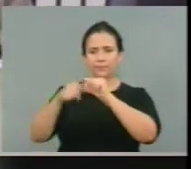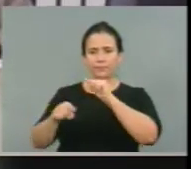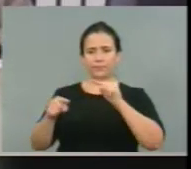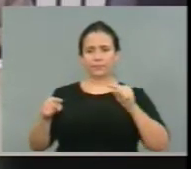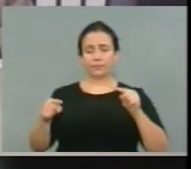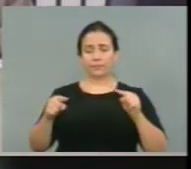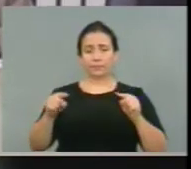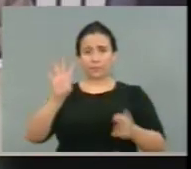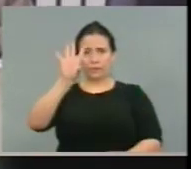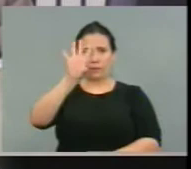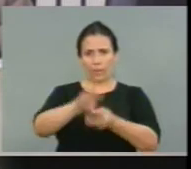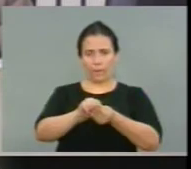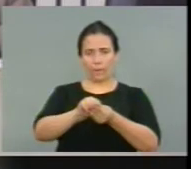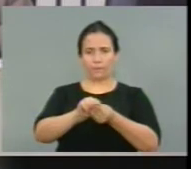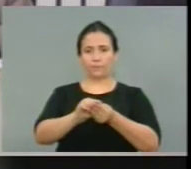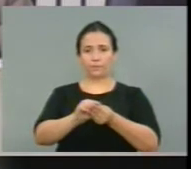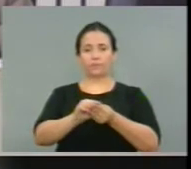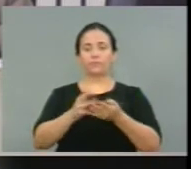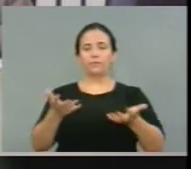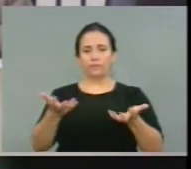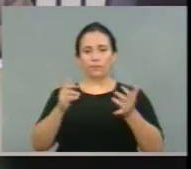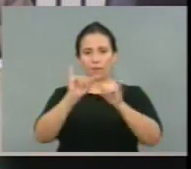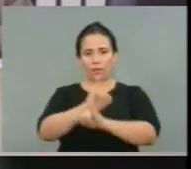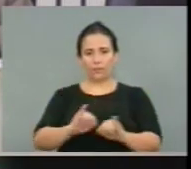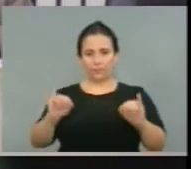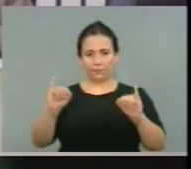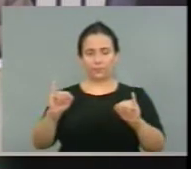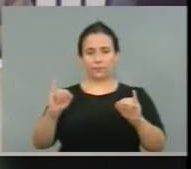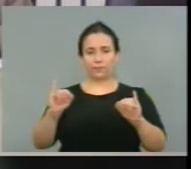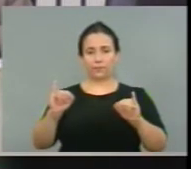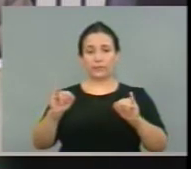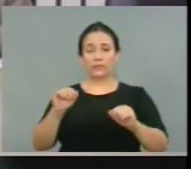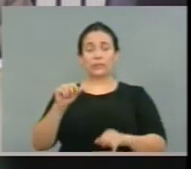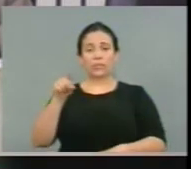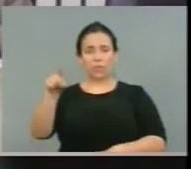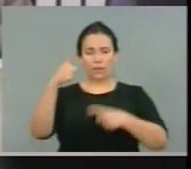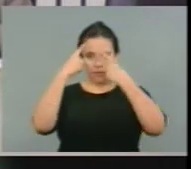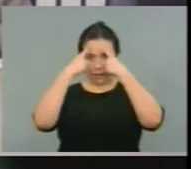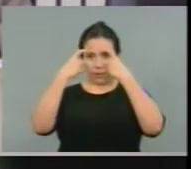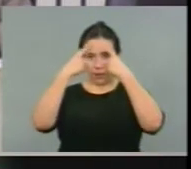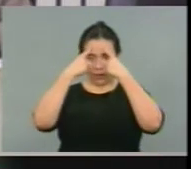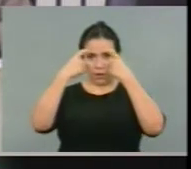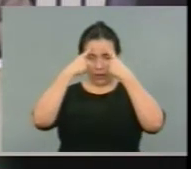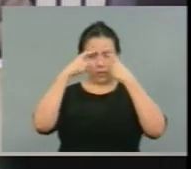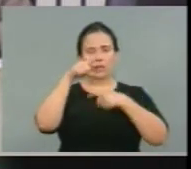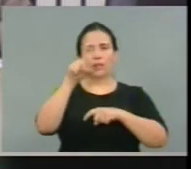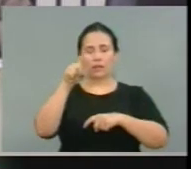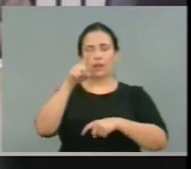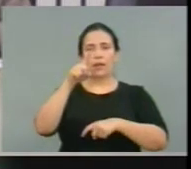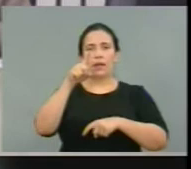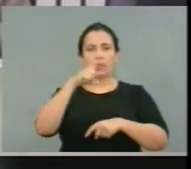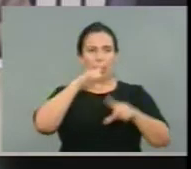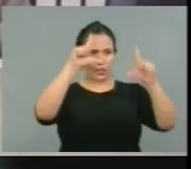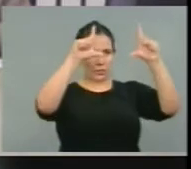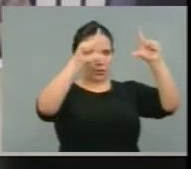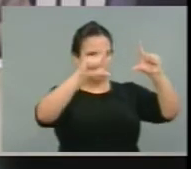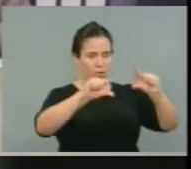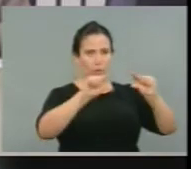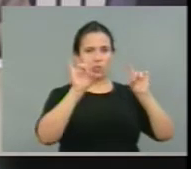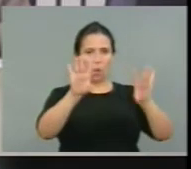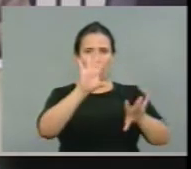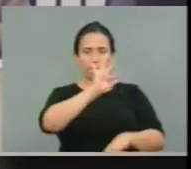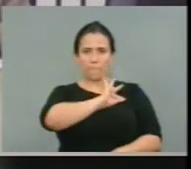Mas, para concluir, eu queria lhe dizer que se não controla a violência é só com arma mesmo, não, sem razão. Só com repressão, não.